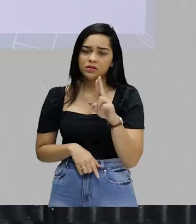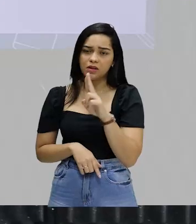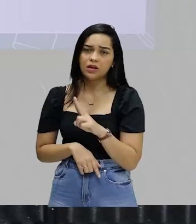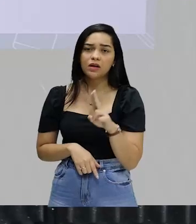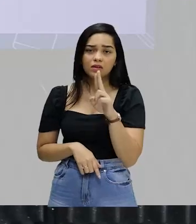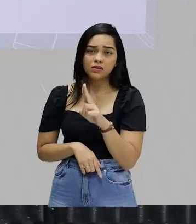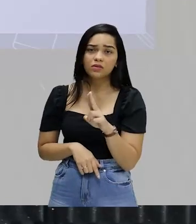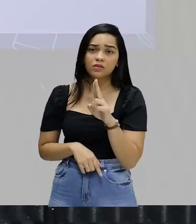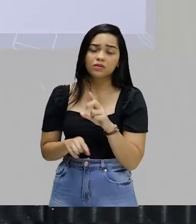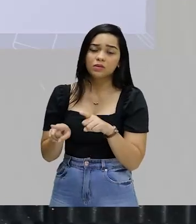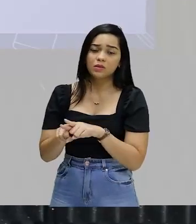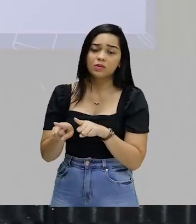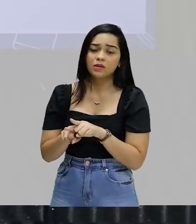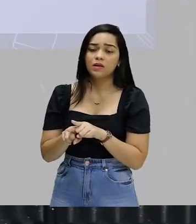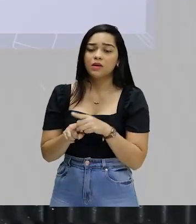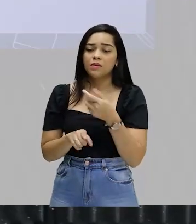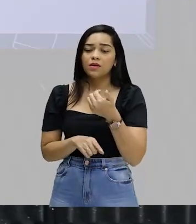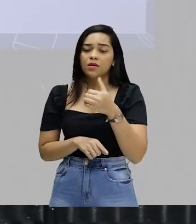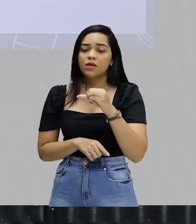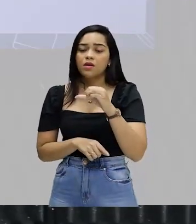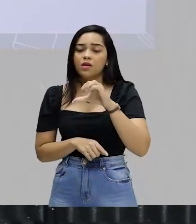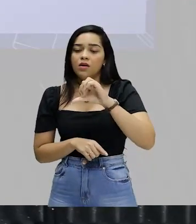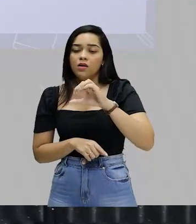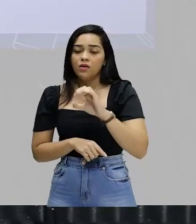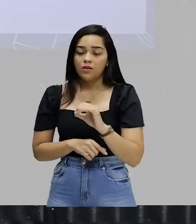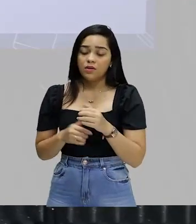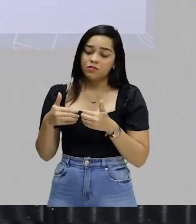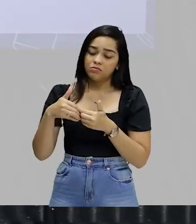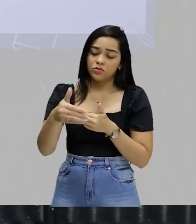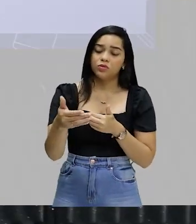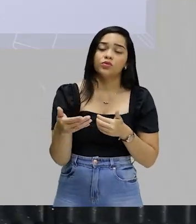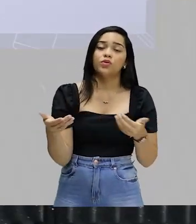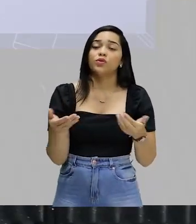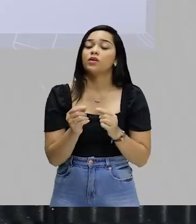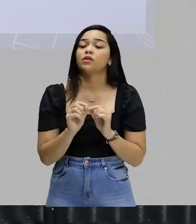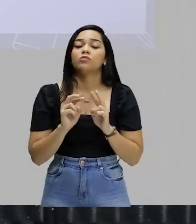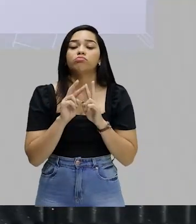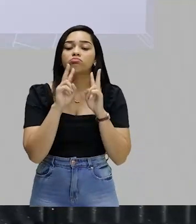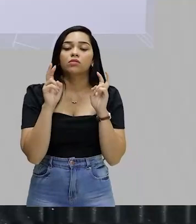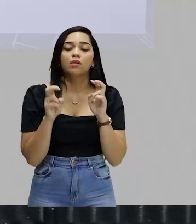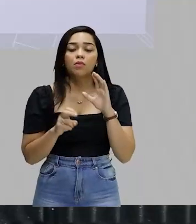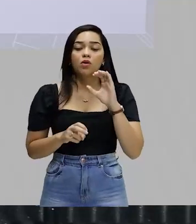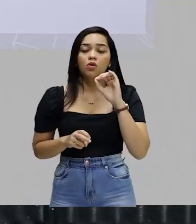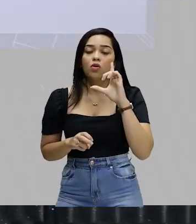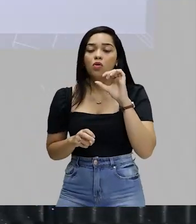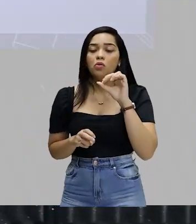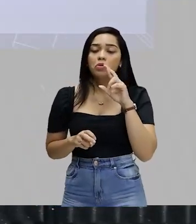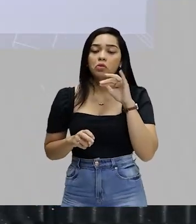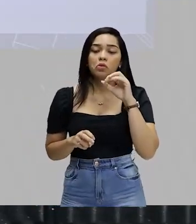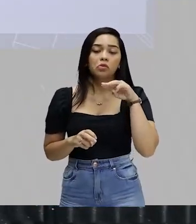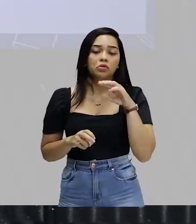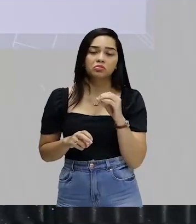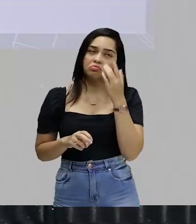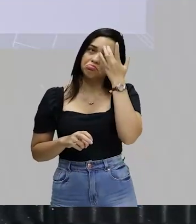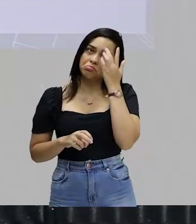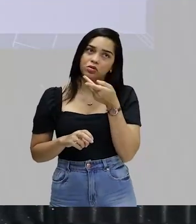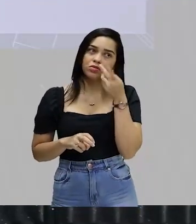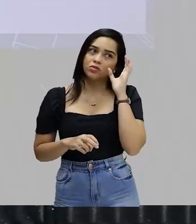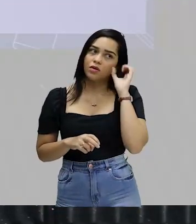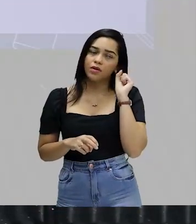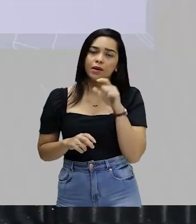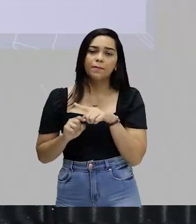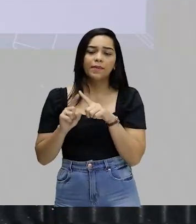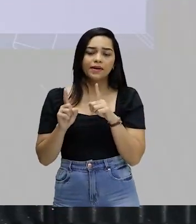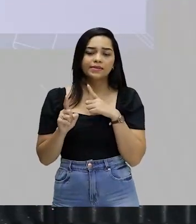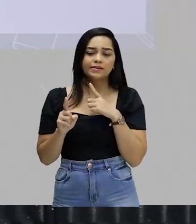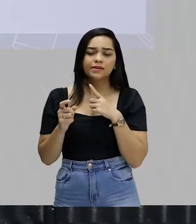principalmente, da década de 90 até os dias de hoje é a expressão colorismo. Não sei se você já ouviu falar, mas é